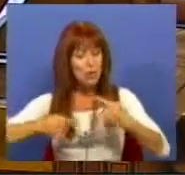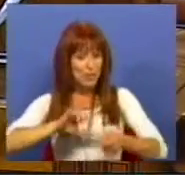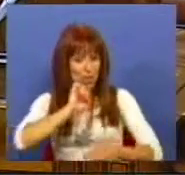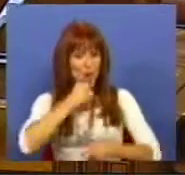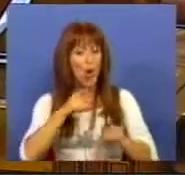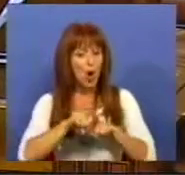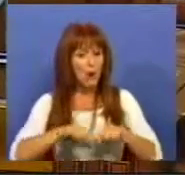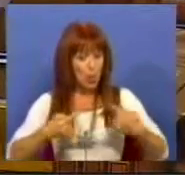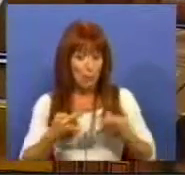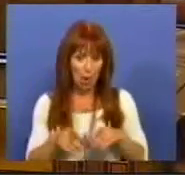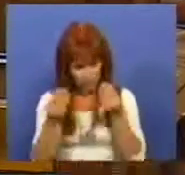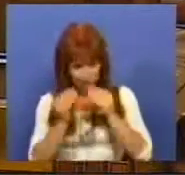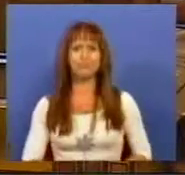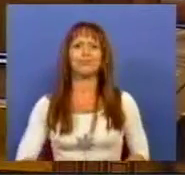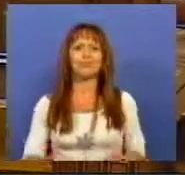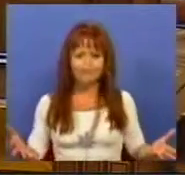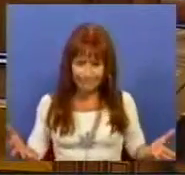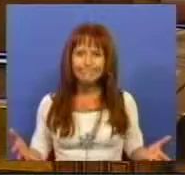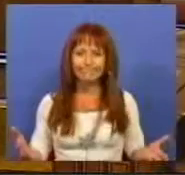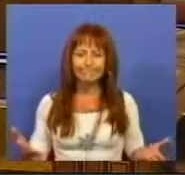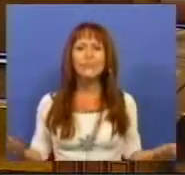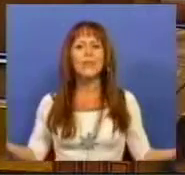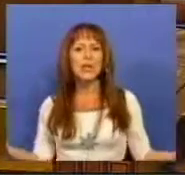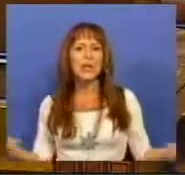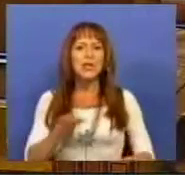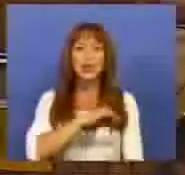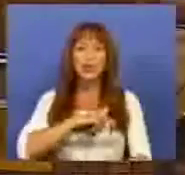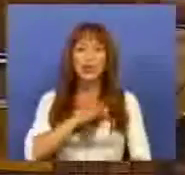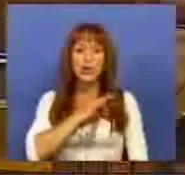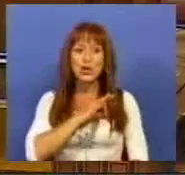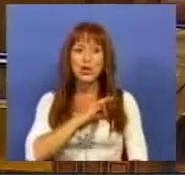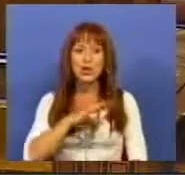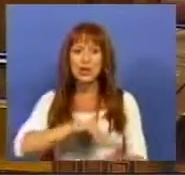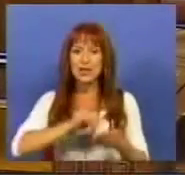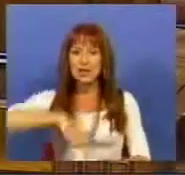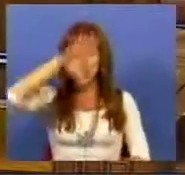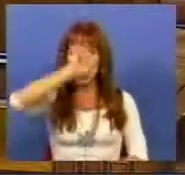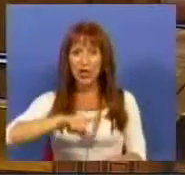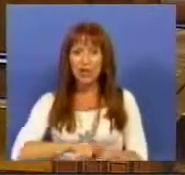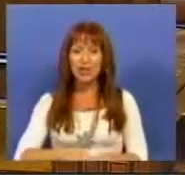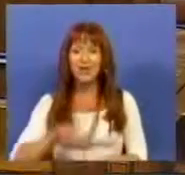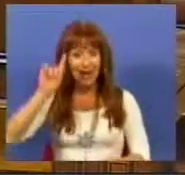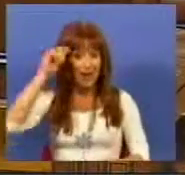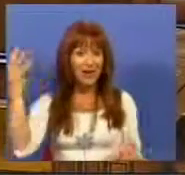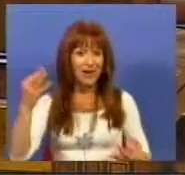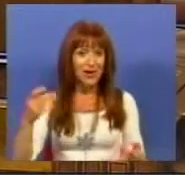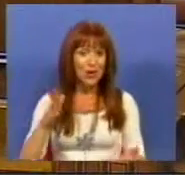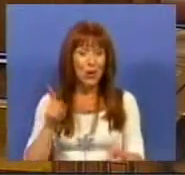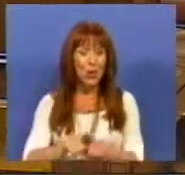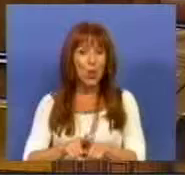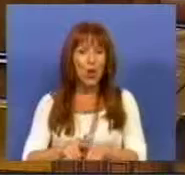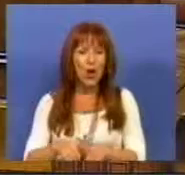Código que ele próprio elaborou. Portanto, Sr. Secretário de Estado, a crise, de facto, não